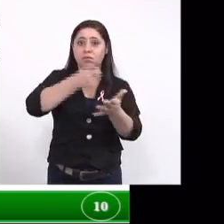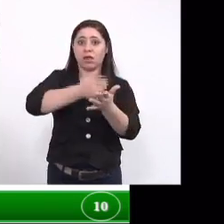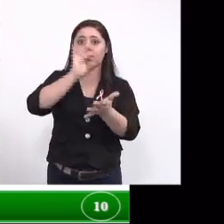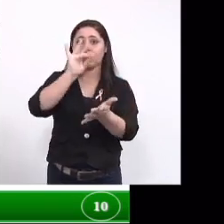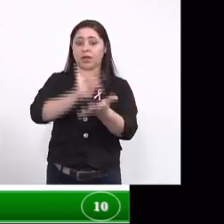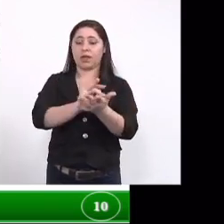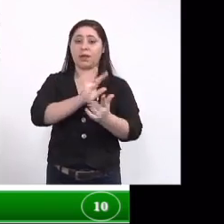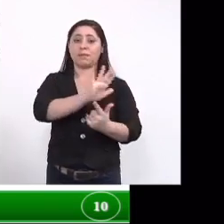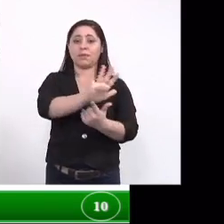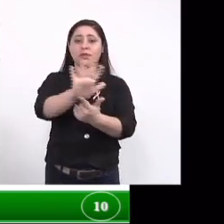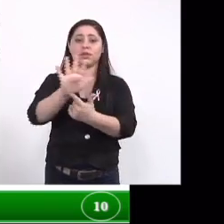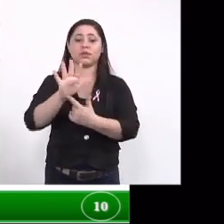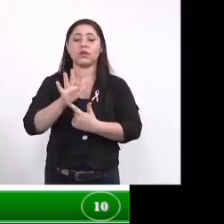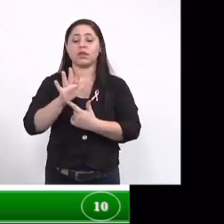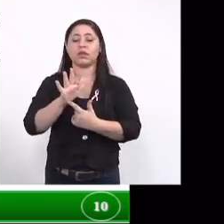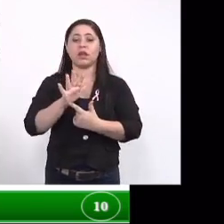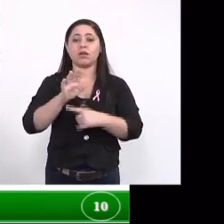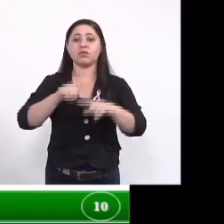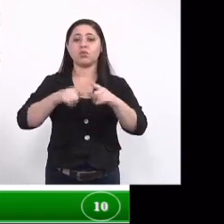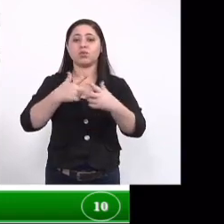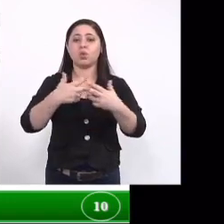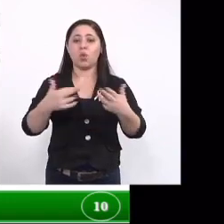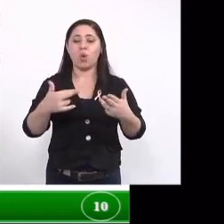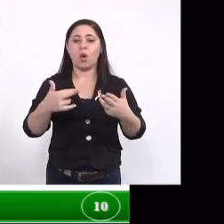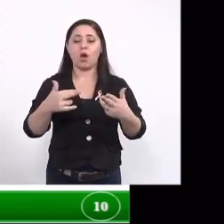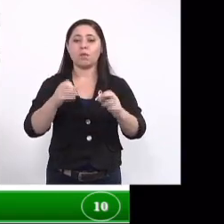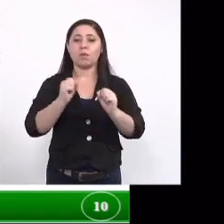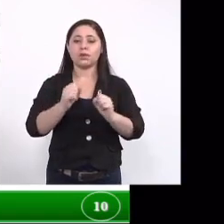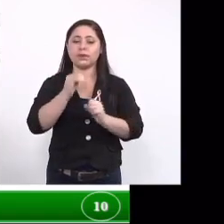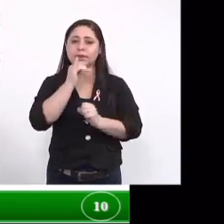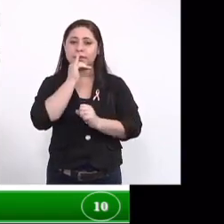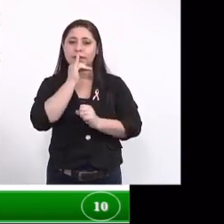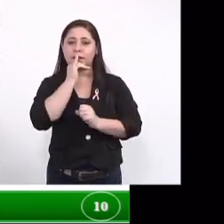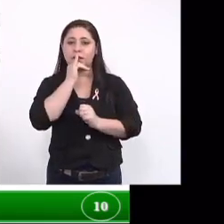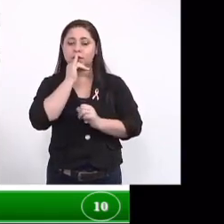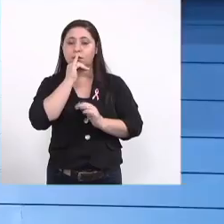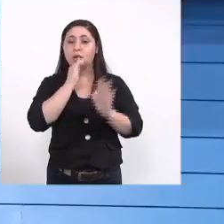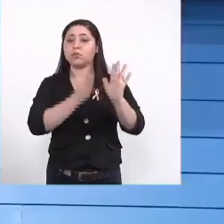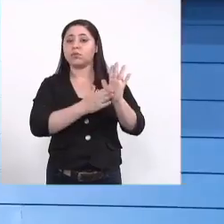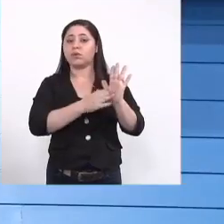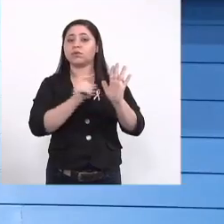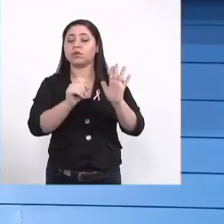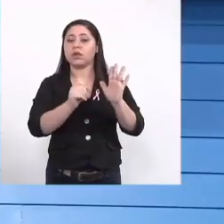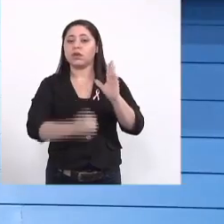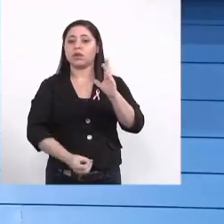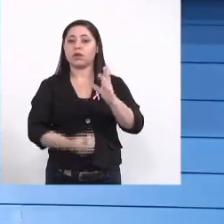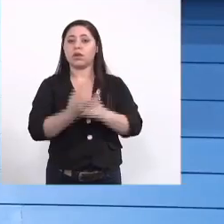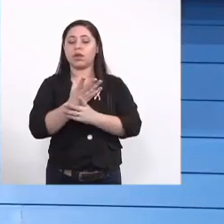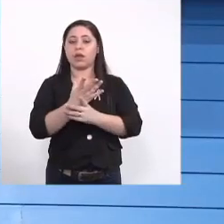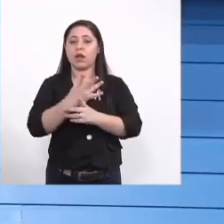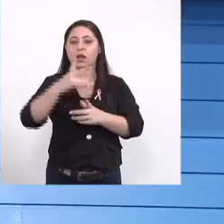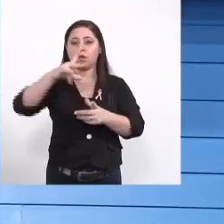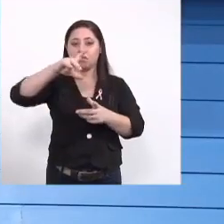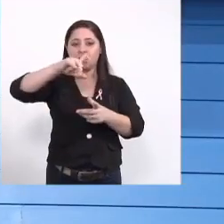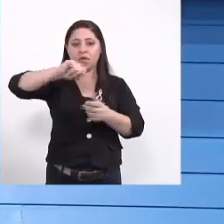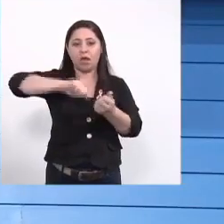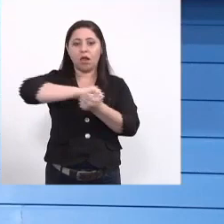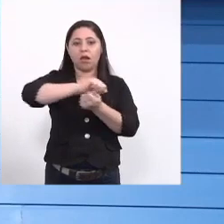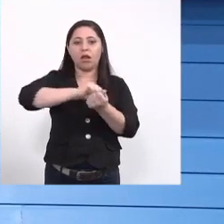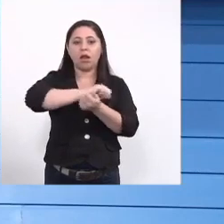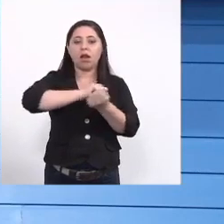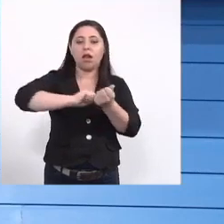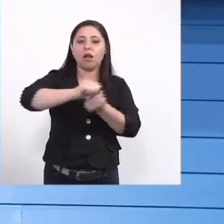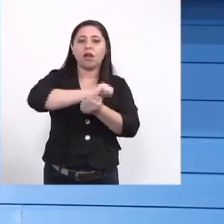apresentar multifuncionalidade ou seja a nossa proposta é criar um detergente onde a dona de casa possa